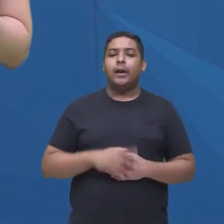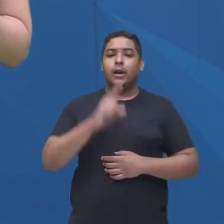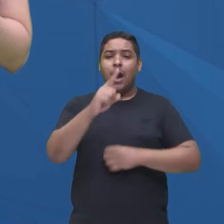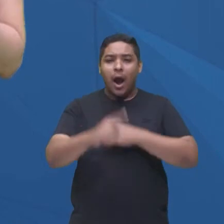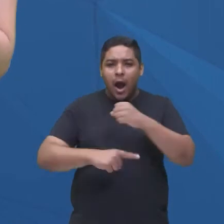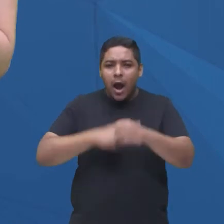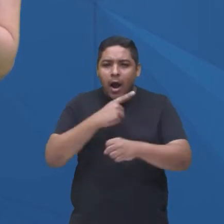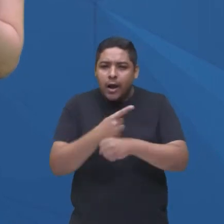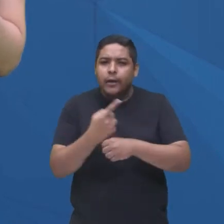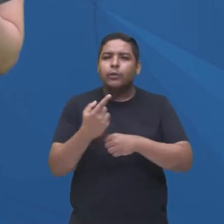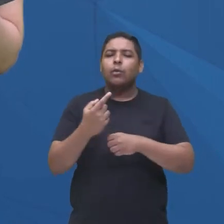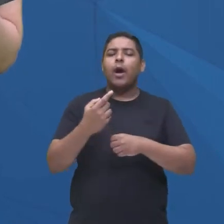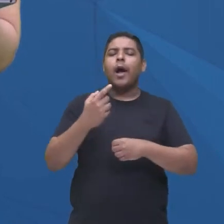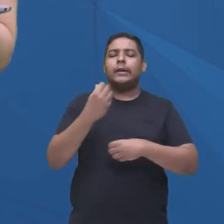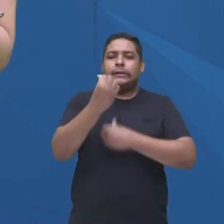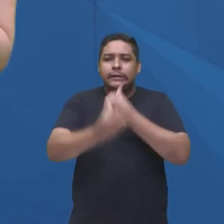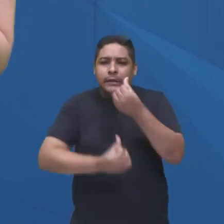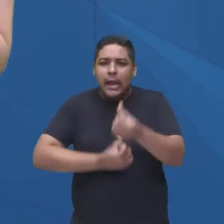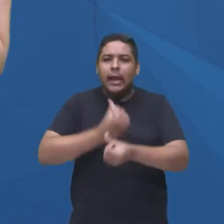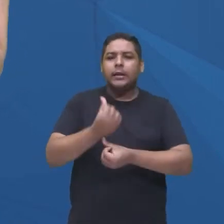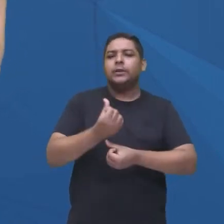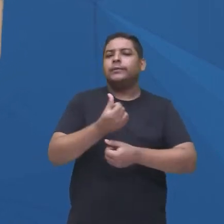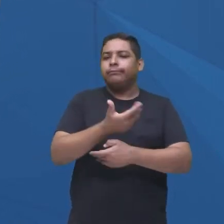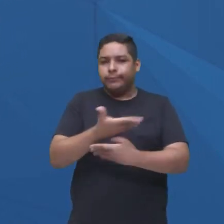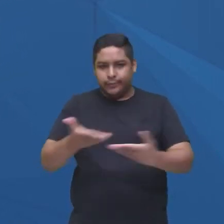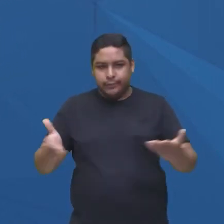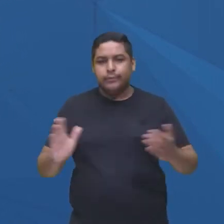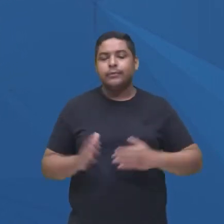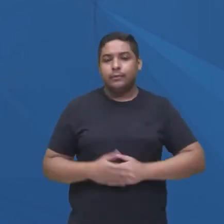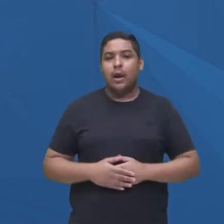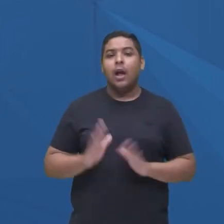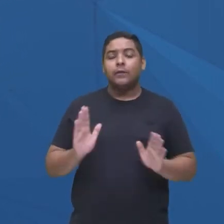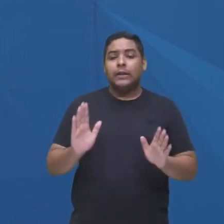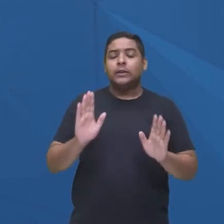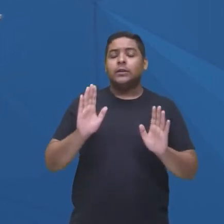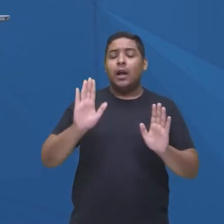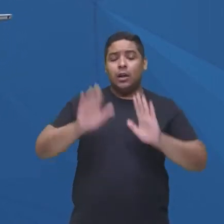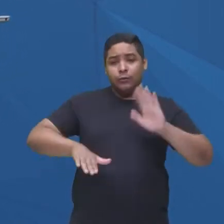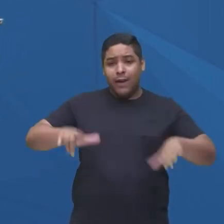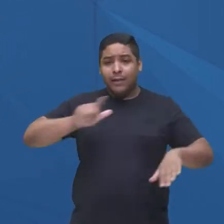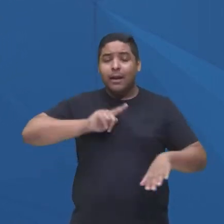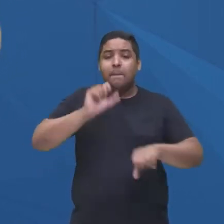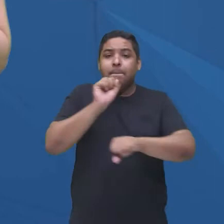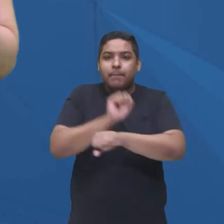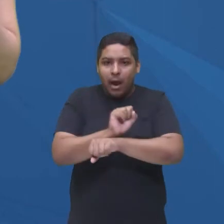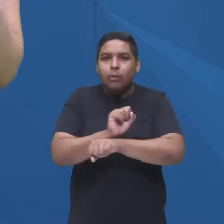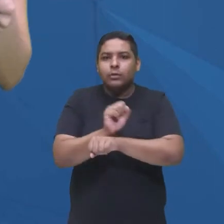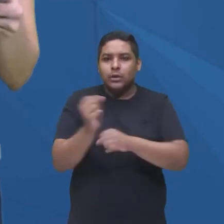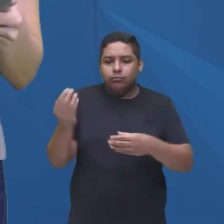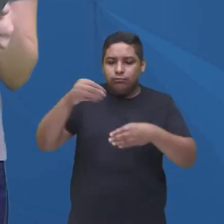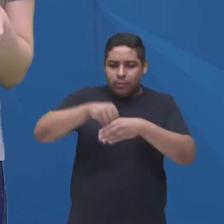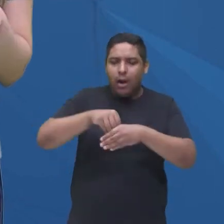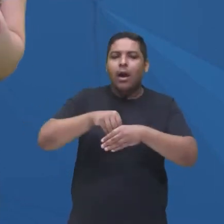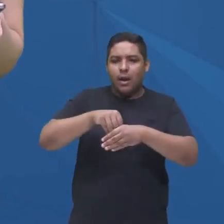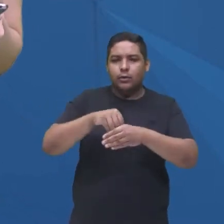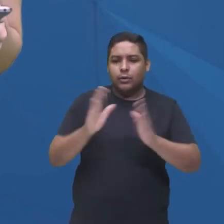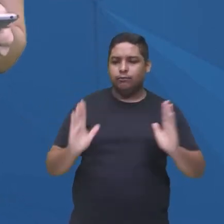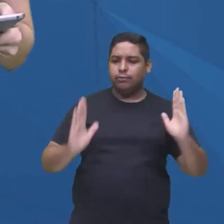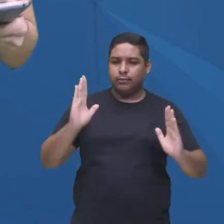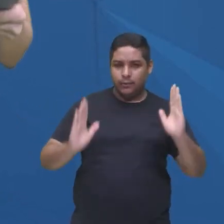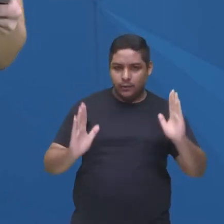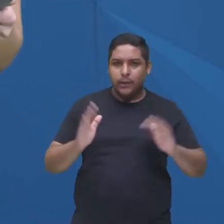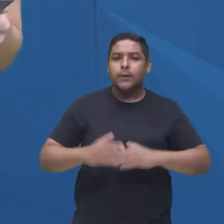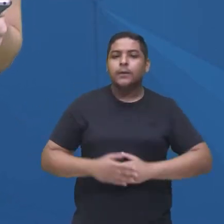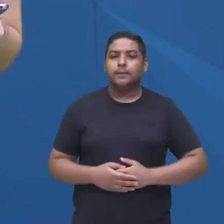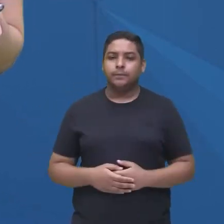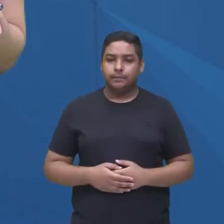Em algumas, existe até uma pausa dentro da mesma temporada e depois se retoma. A minutagem também é bem variável, né?